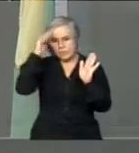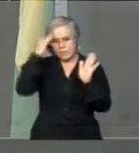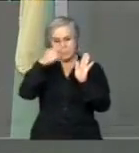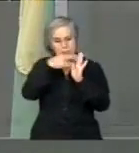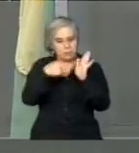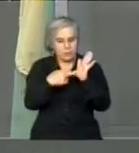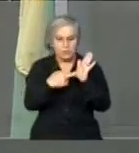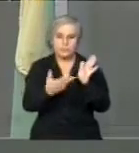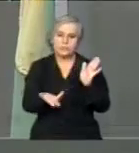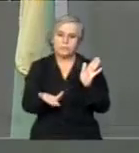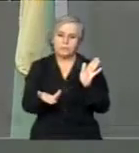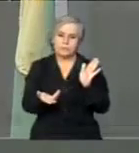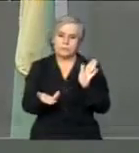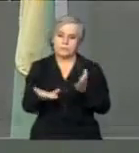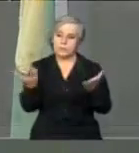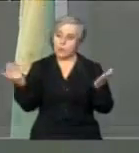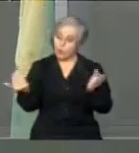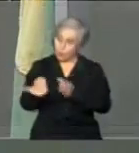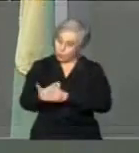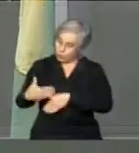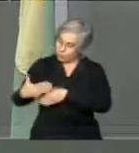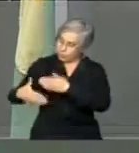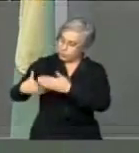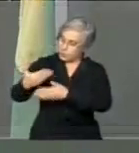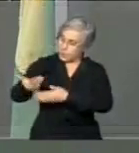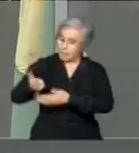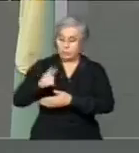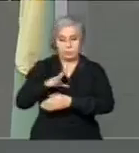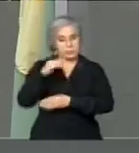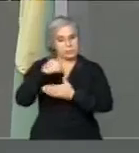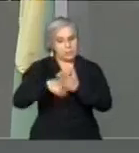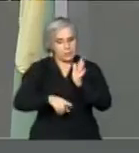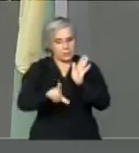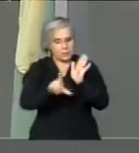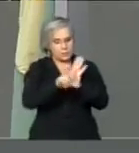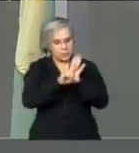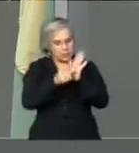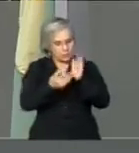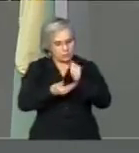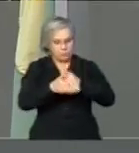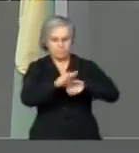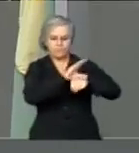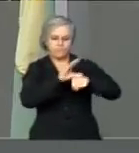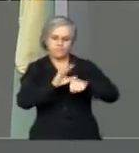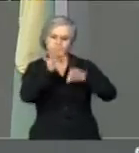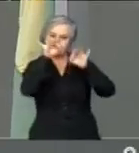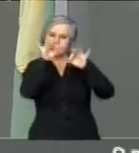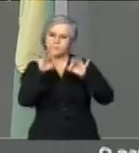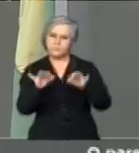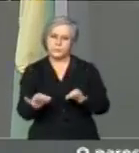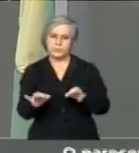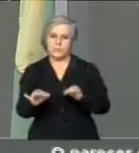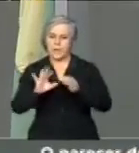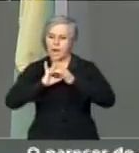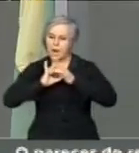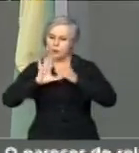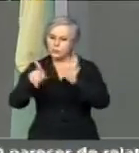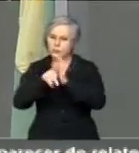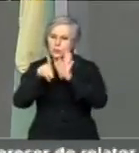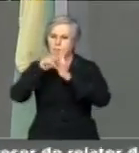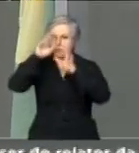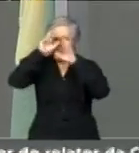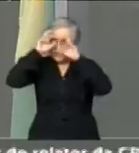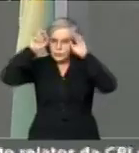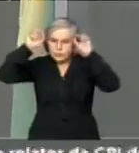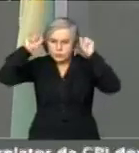regimento. O processo vem dentro da legislação constitucional, legal, autorizado pelo Supremo